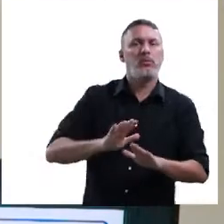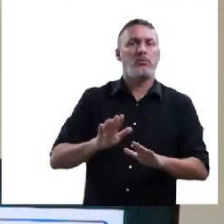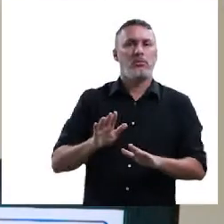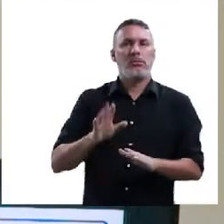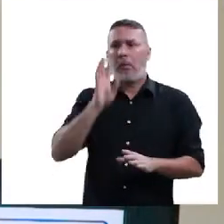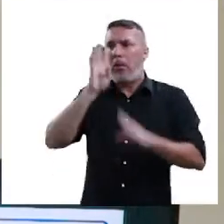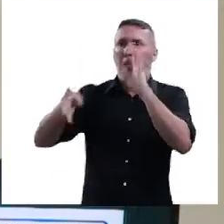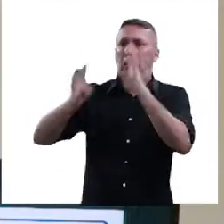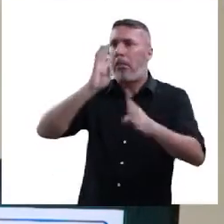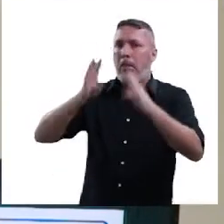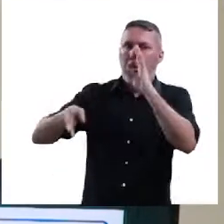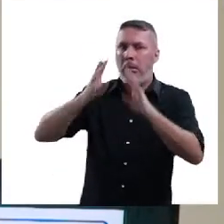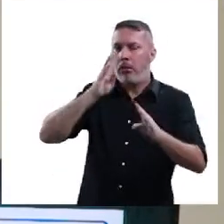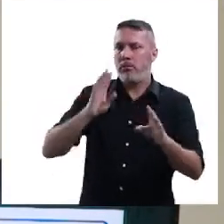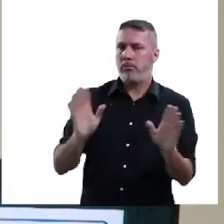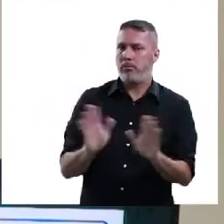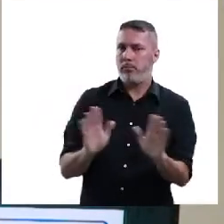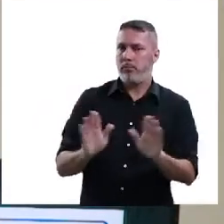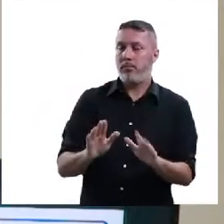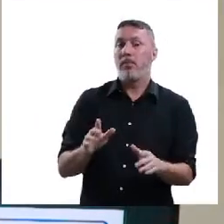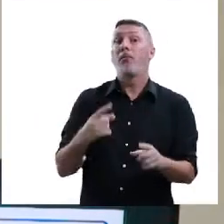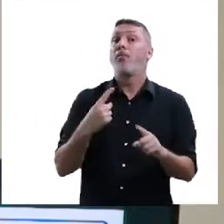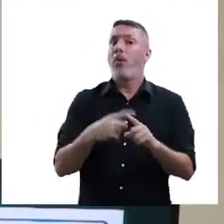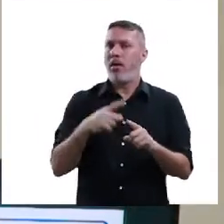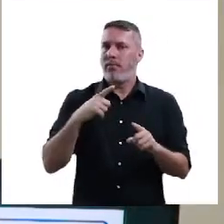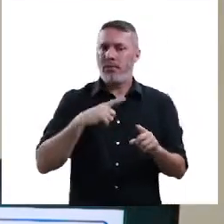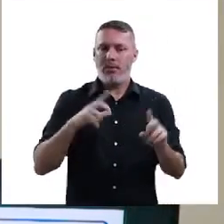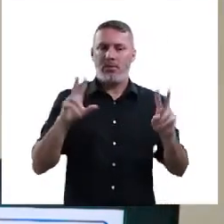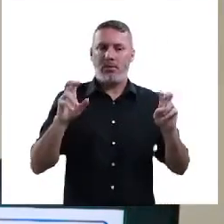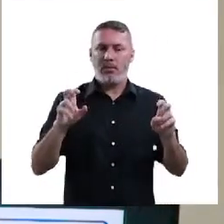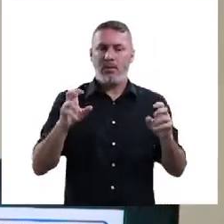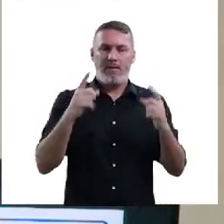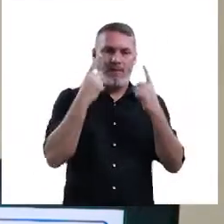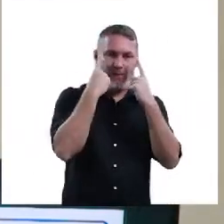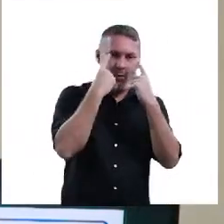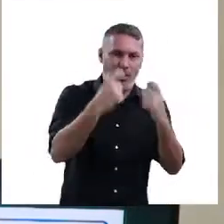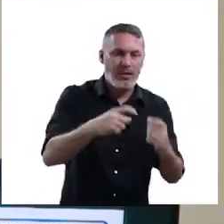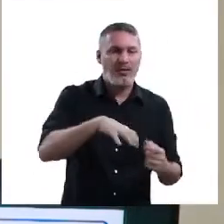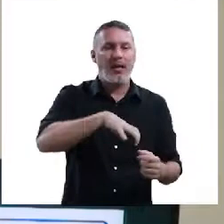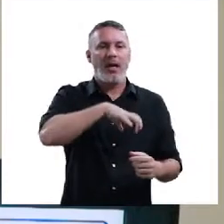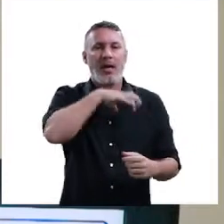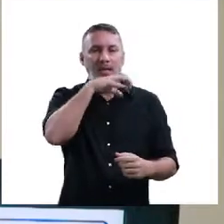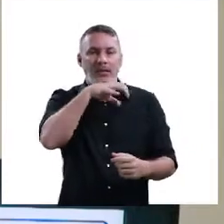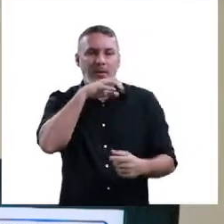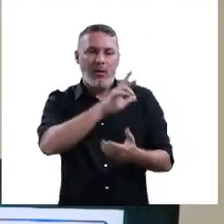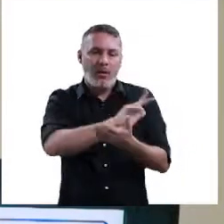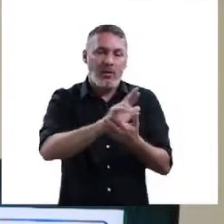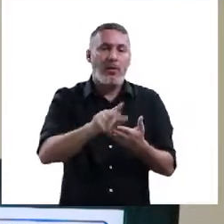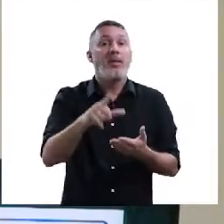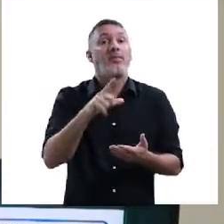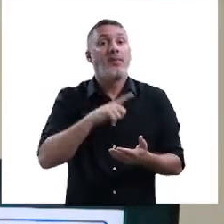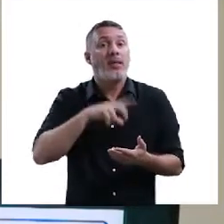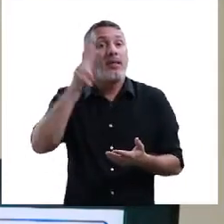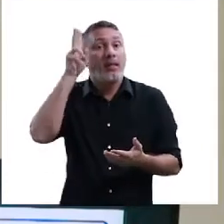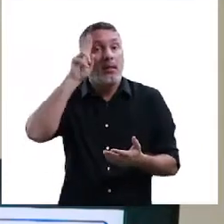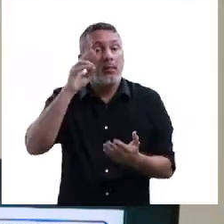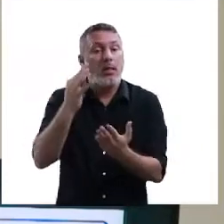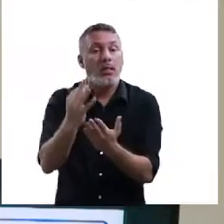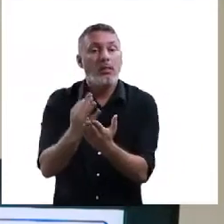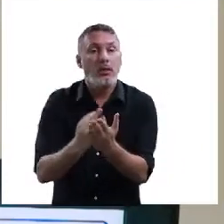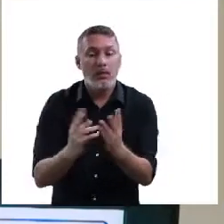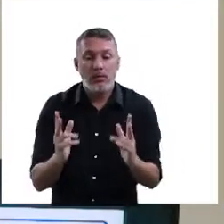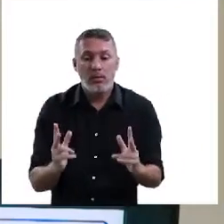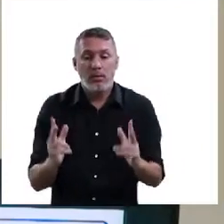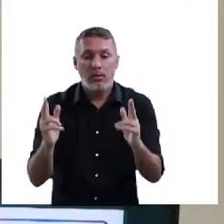tome muito cuidado para esses caminhos. Até porque, se cai esse tema, violência contra os animais, você vai ter como base no seu texto de apoio.